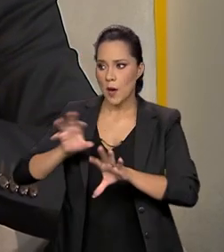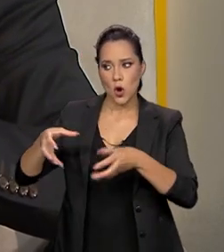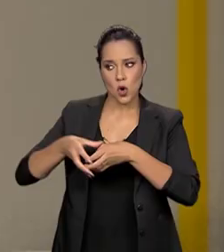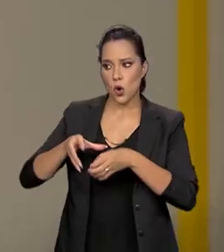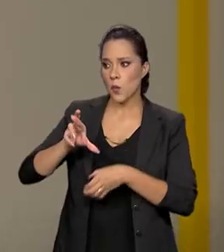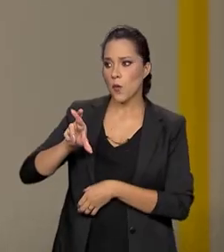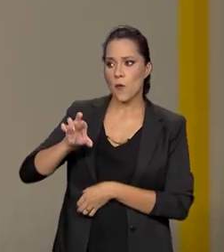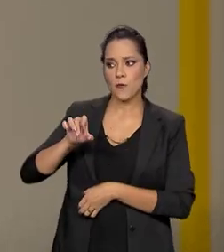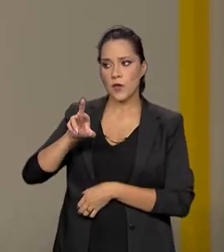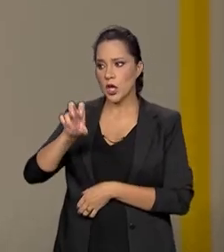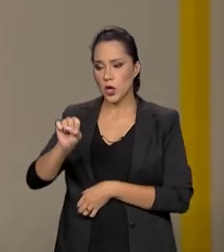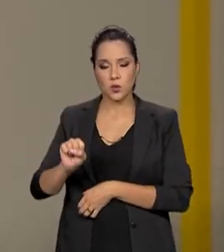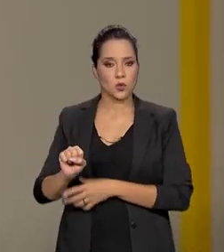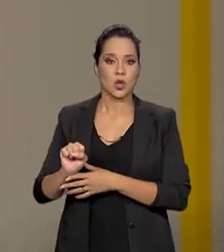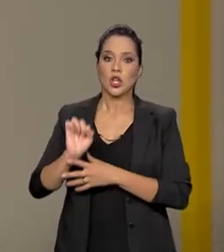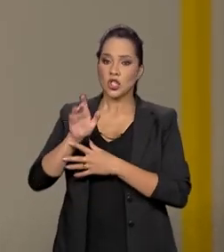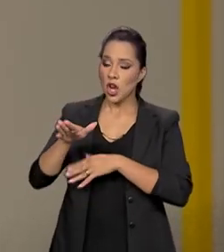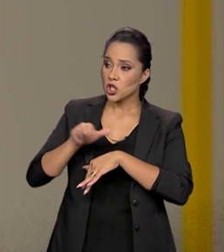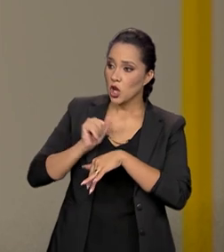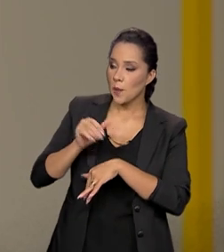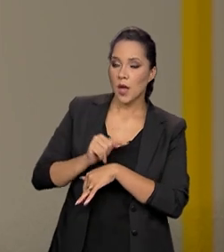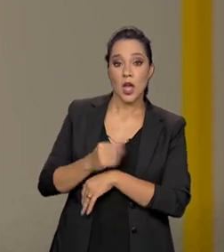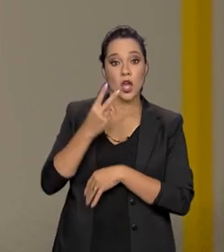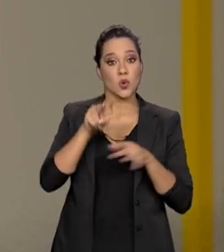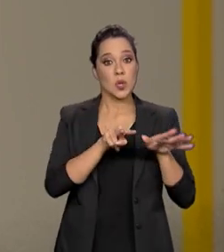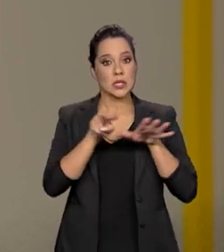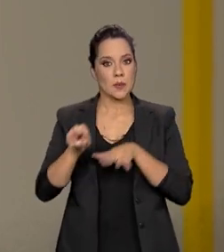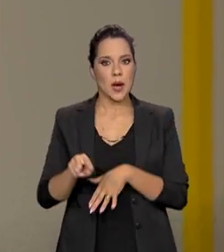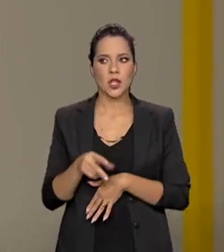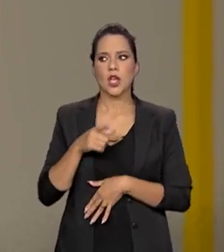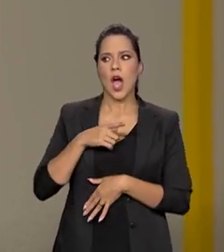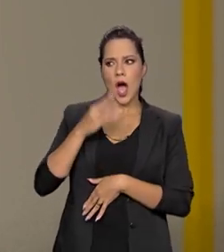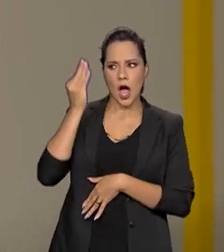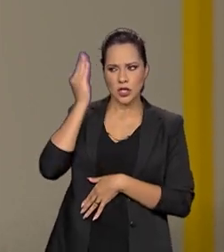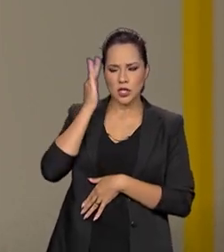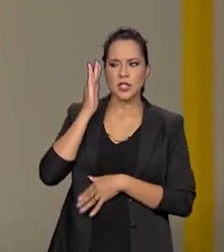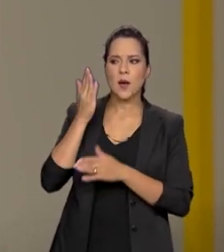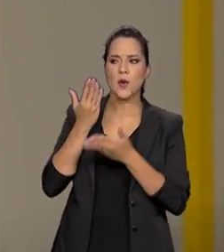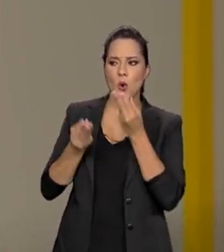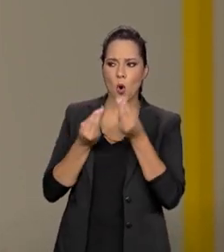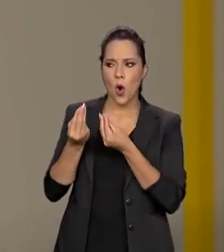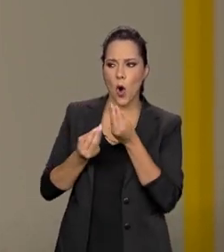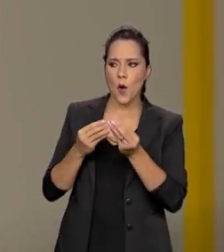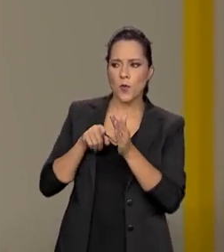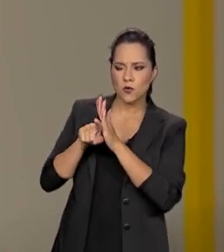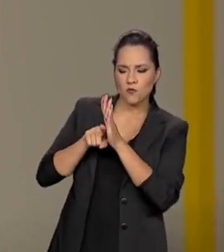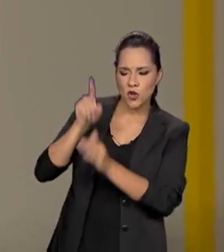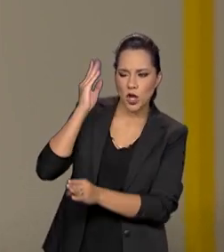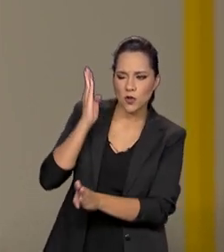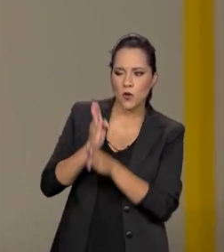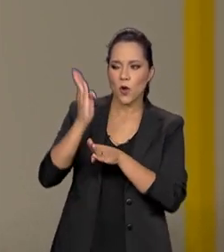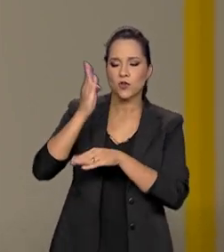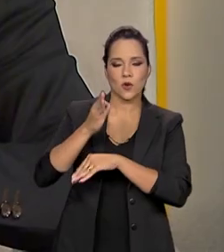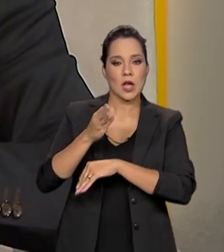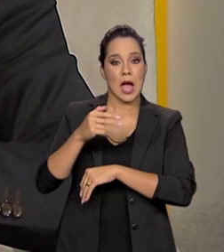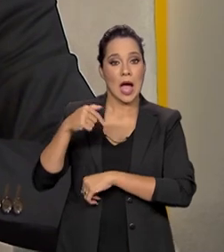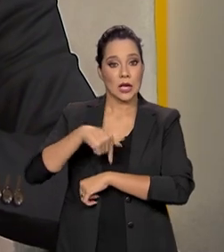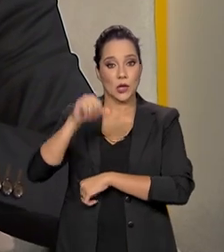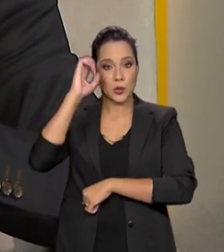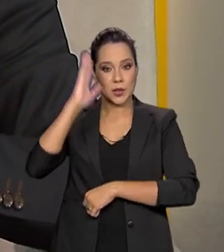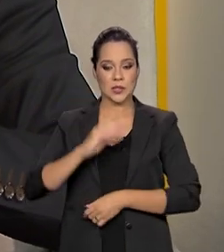vírus. E imediatamente, em duas semanas, nós tínhamos como fazer o diagnóstico da varíola aqui no Brasil.